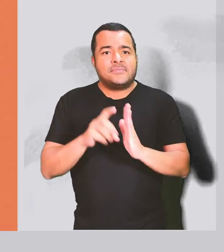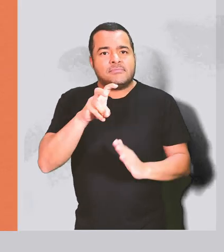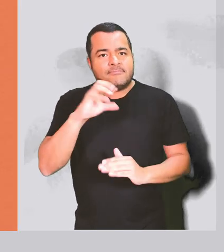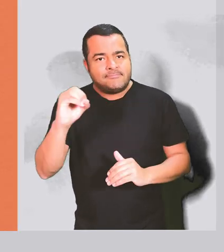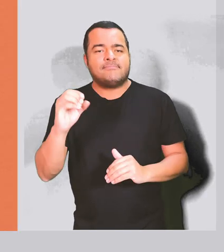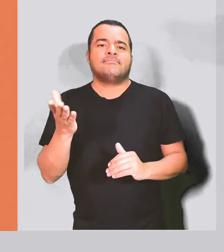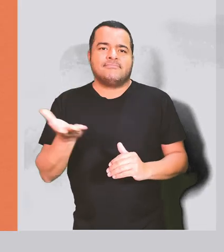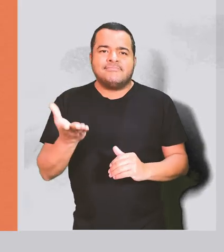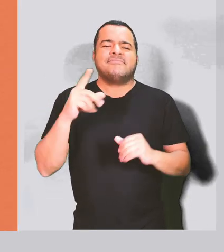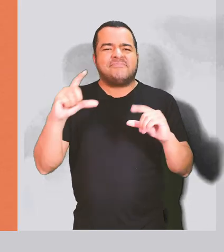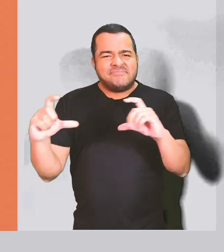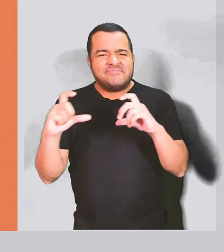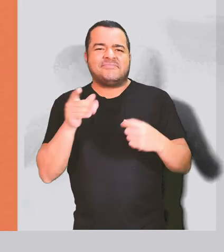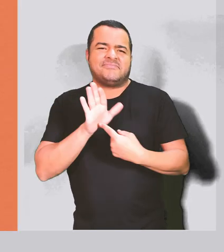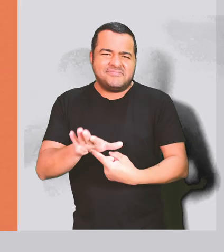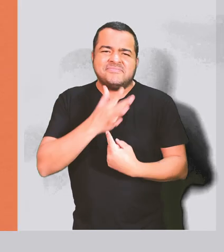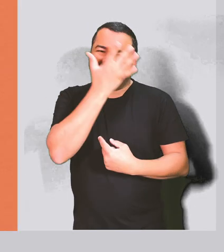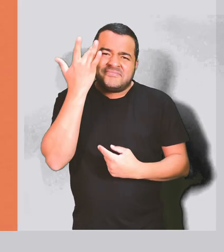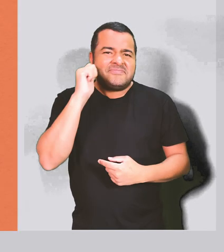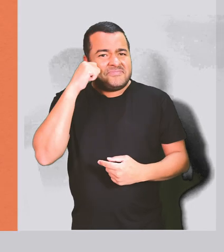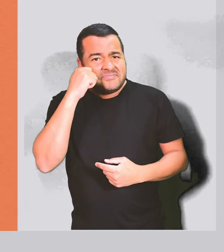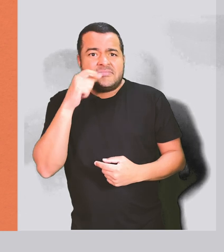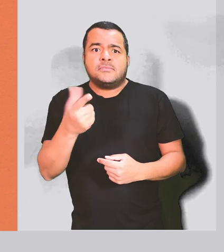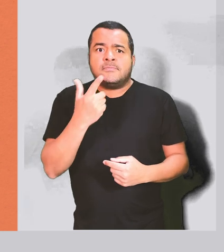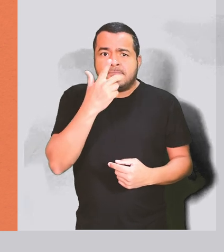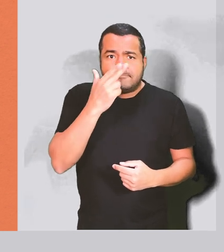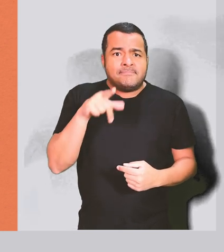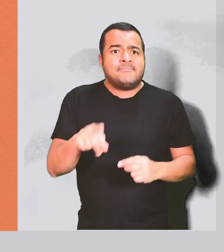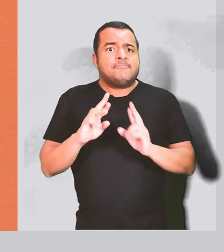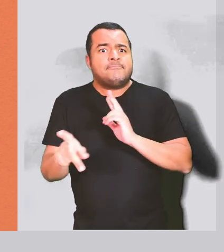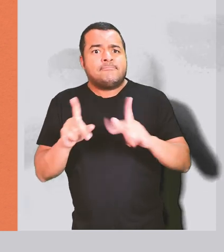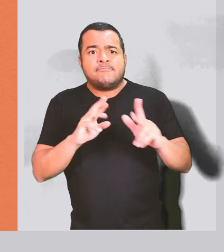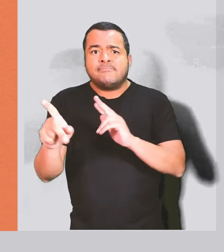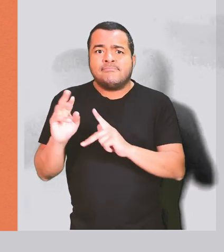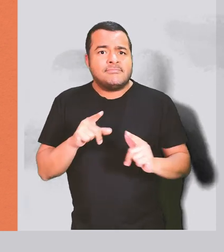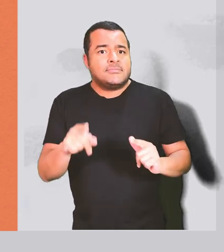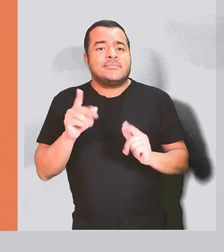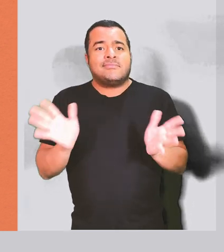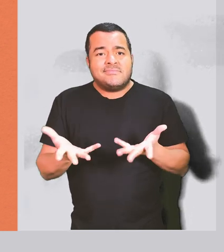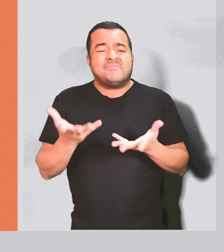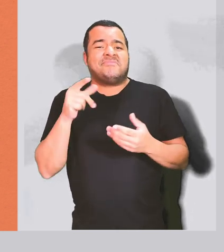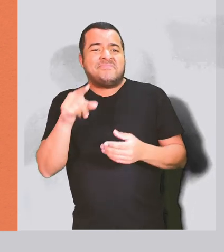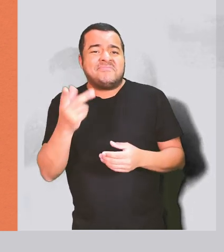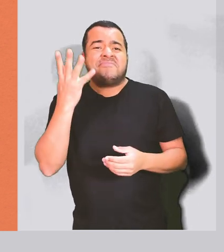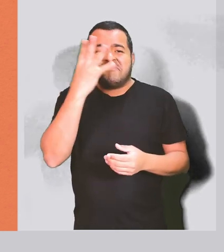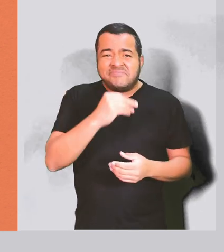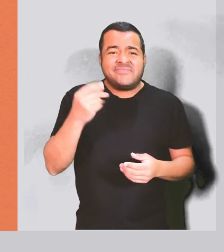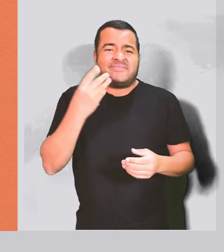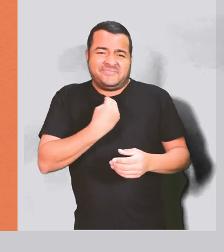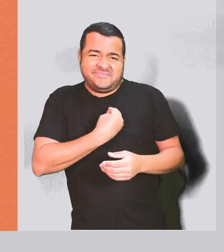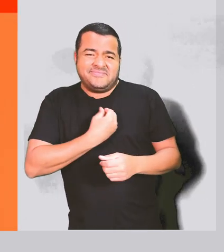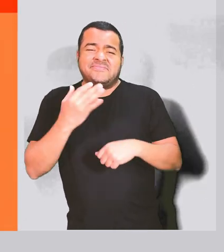década de 50. As suas obras mostram pessoas negras por um ponto de vista diferente do que a mídia costuma retratar. Ele expõe cenas de beleza,